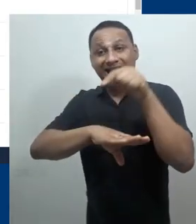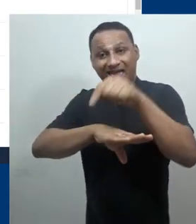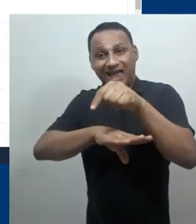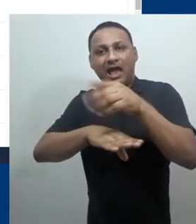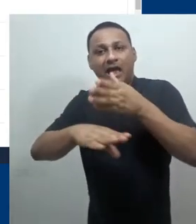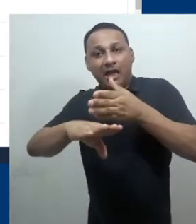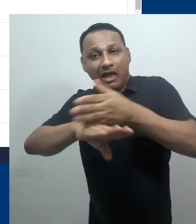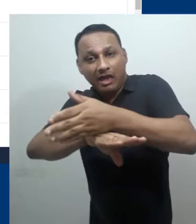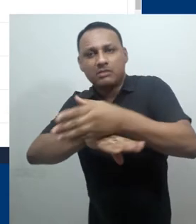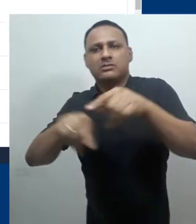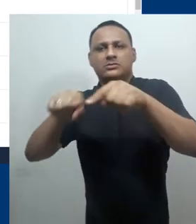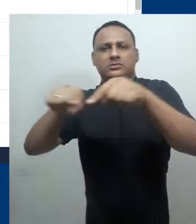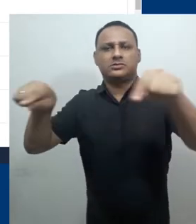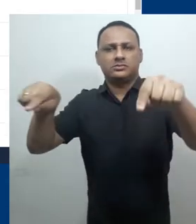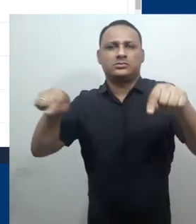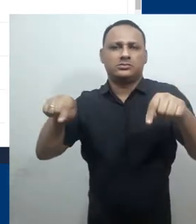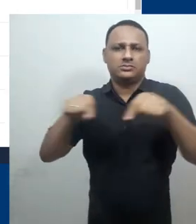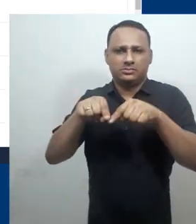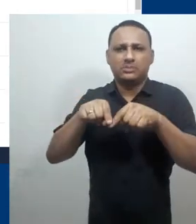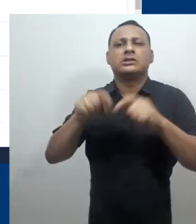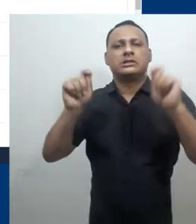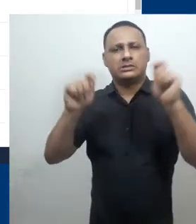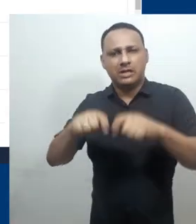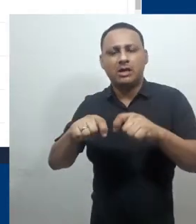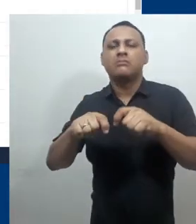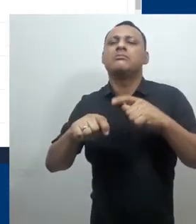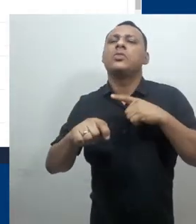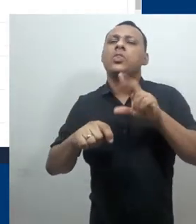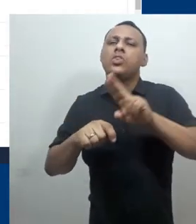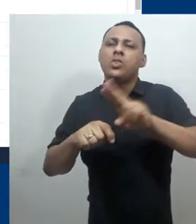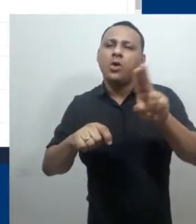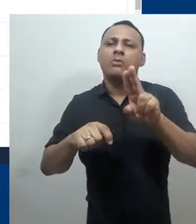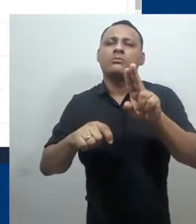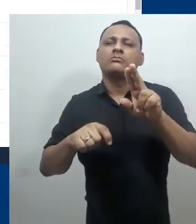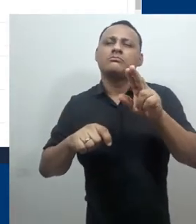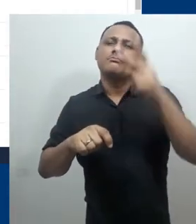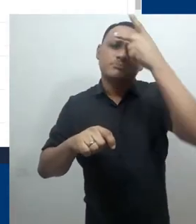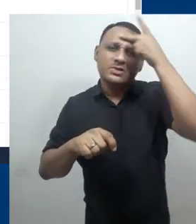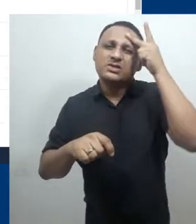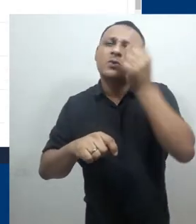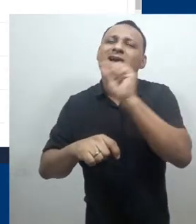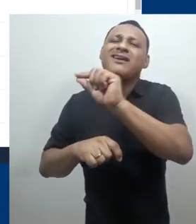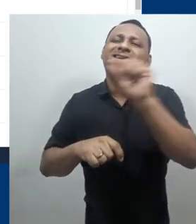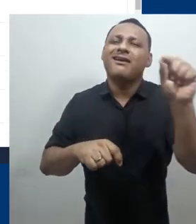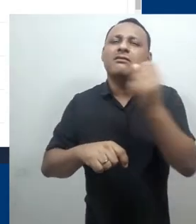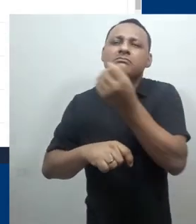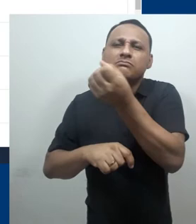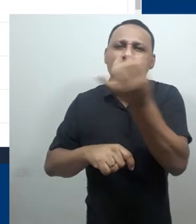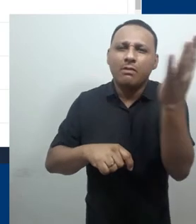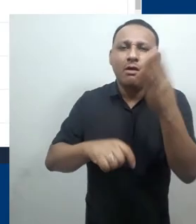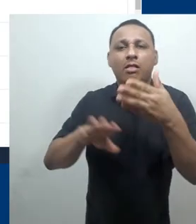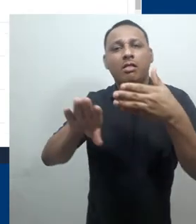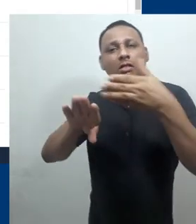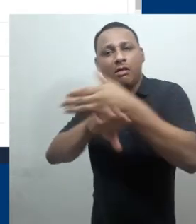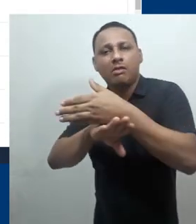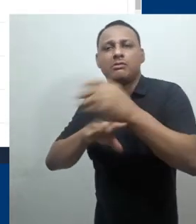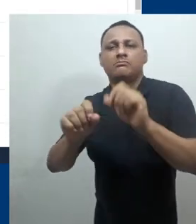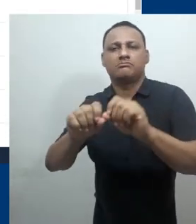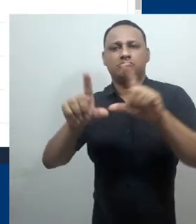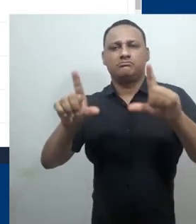E dentro da sala, podemos acessar a página de participantes no menu à esquerda. No menu de navegação,